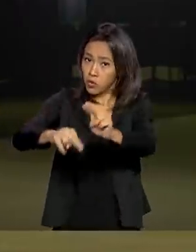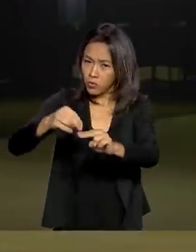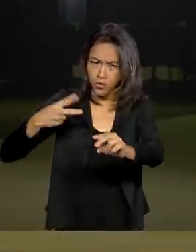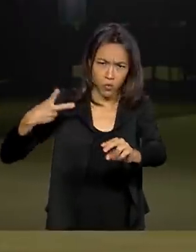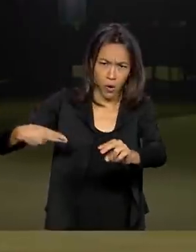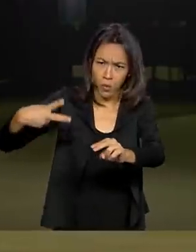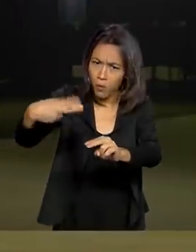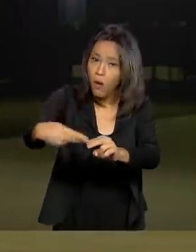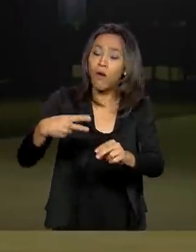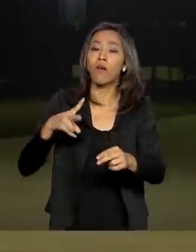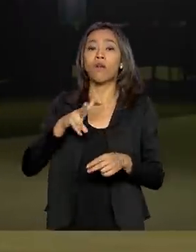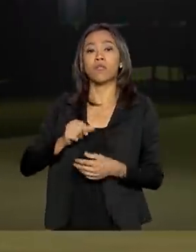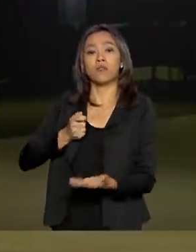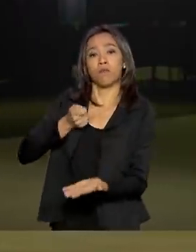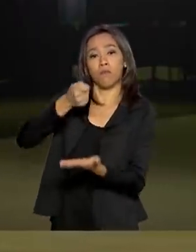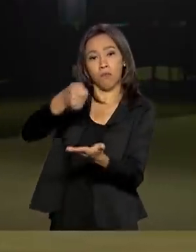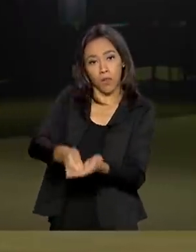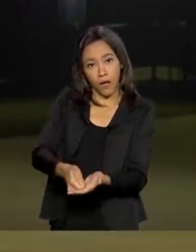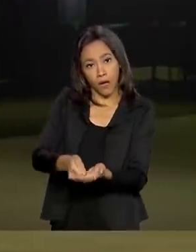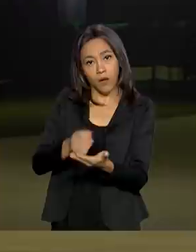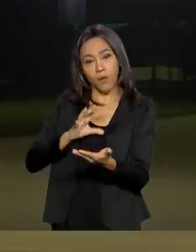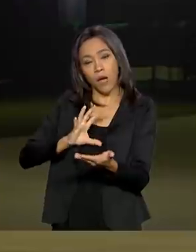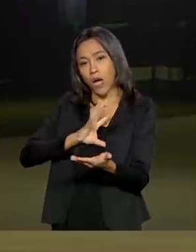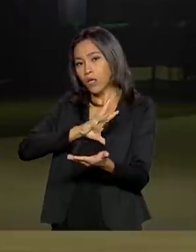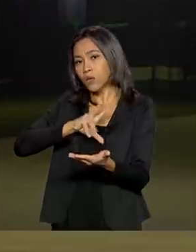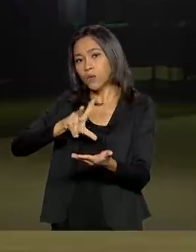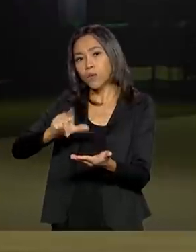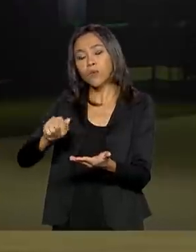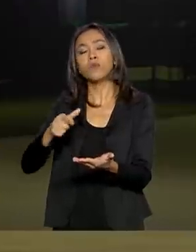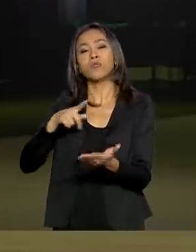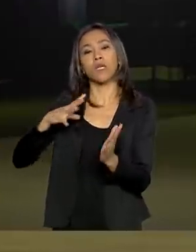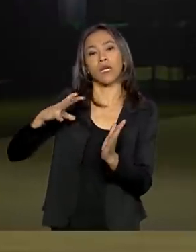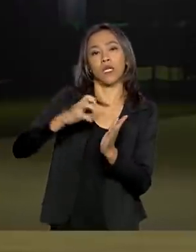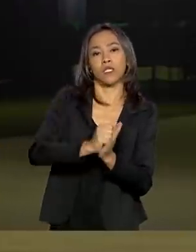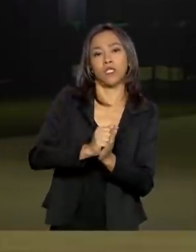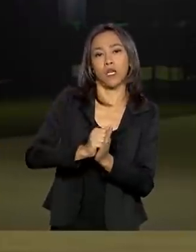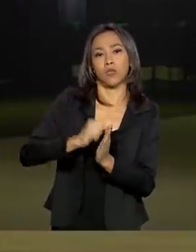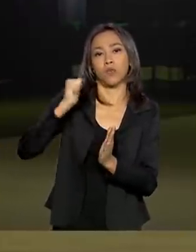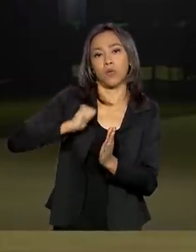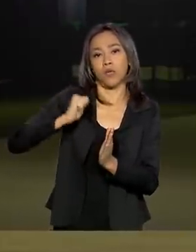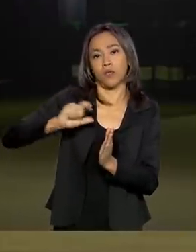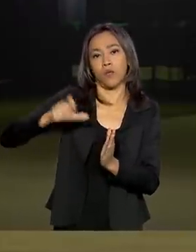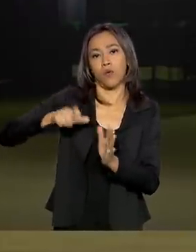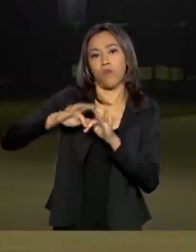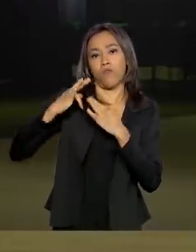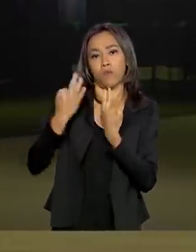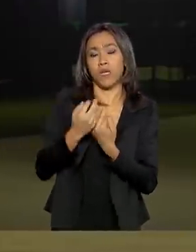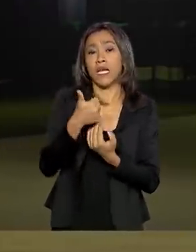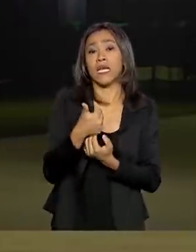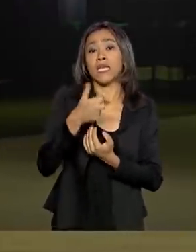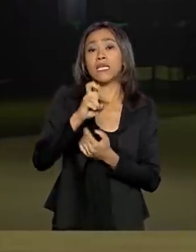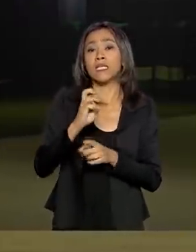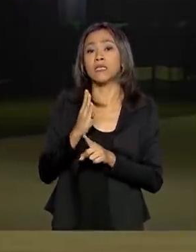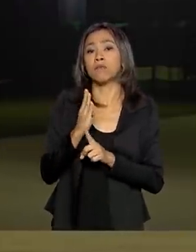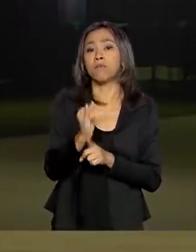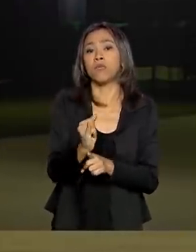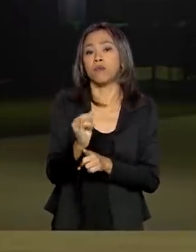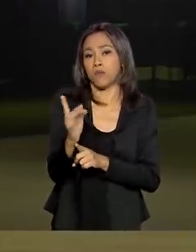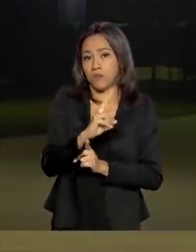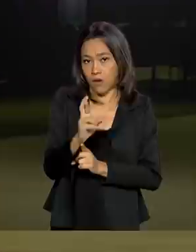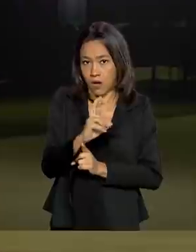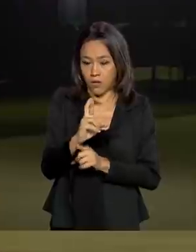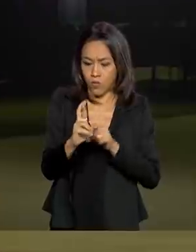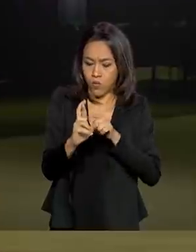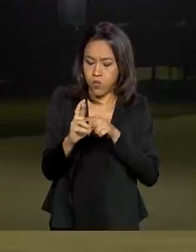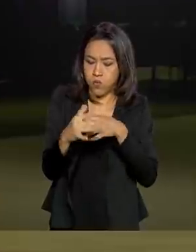ser pago a todos os participantes do Bolsa Família, 15 bilhões de reais, ou seja, é um